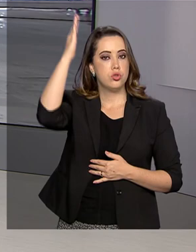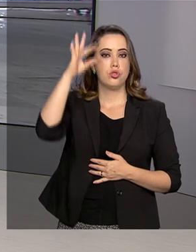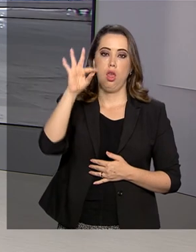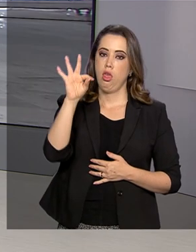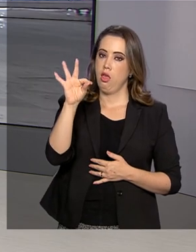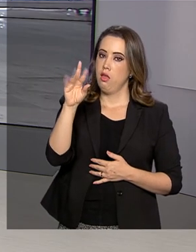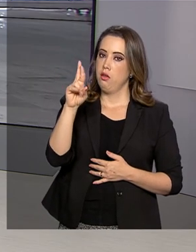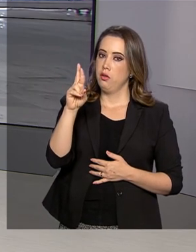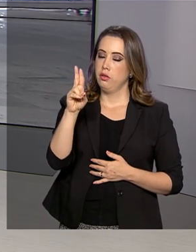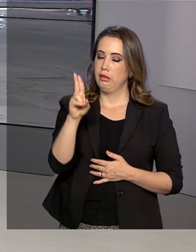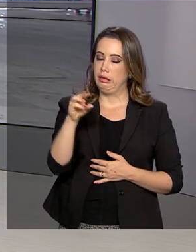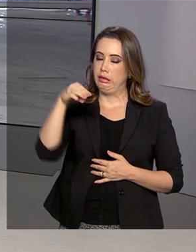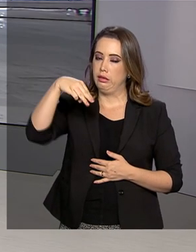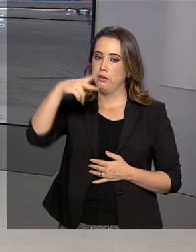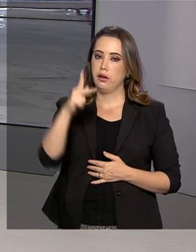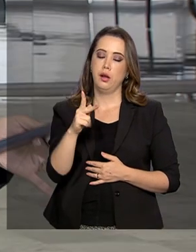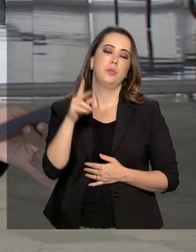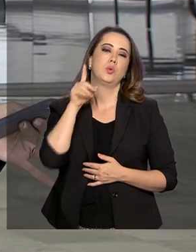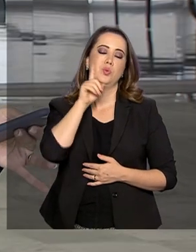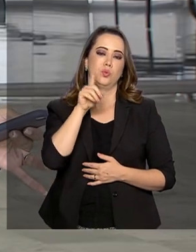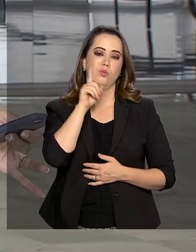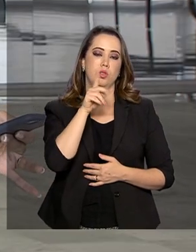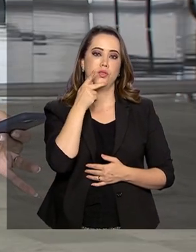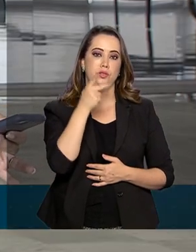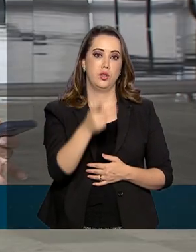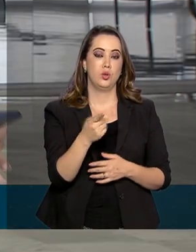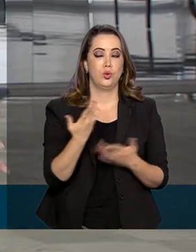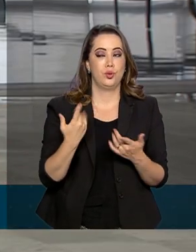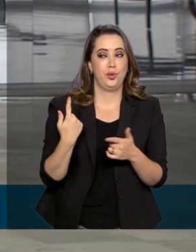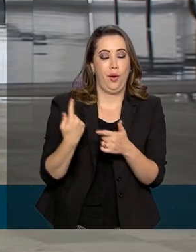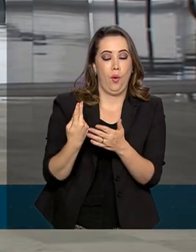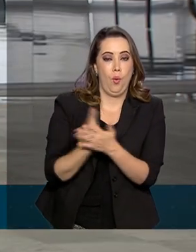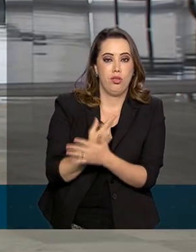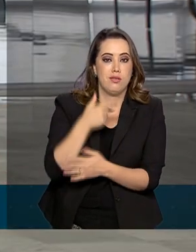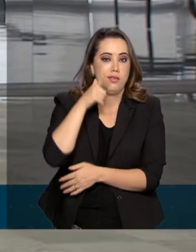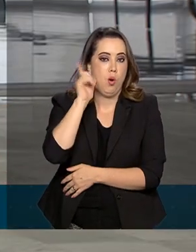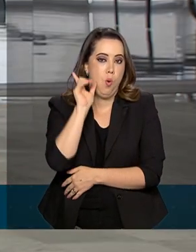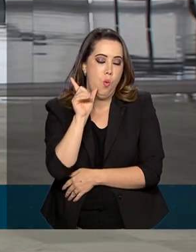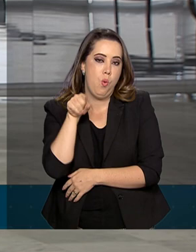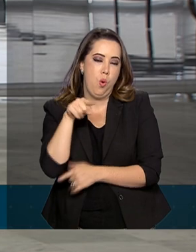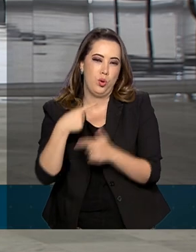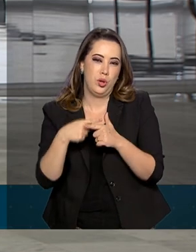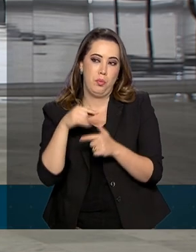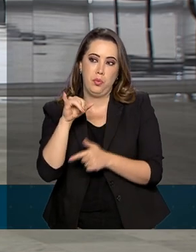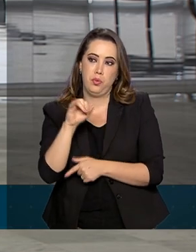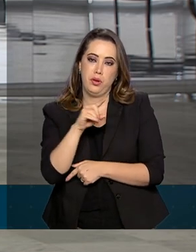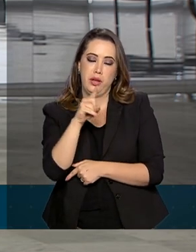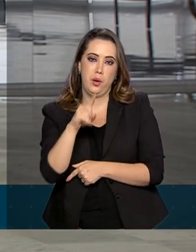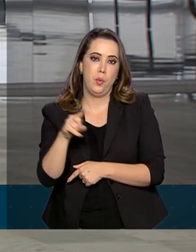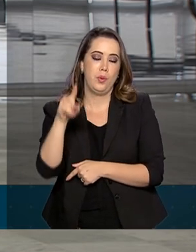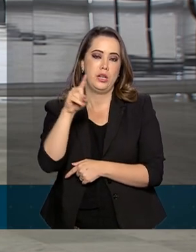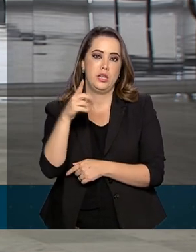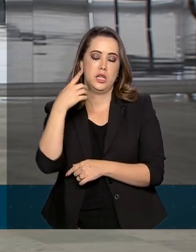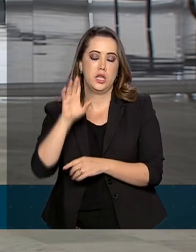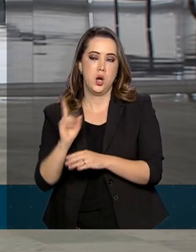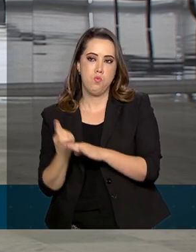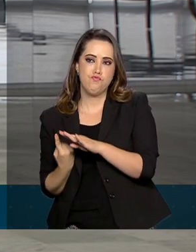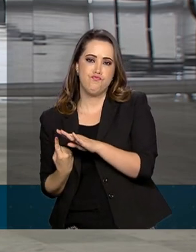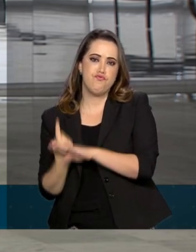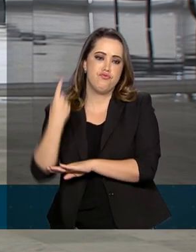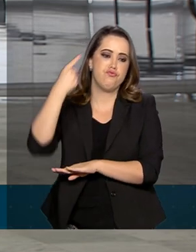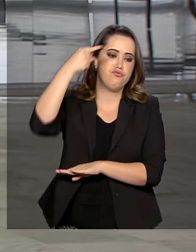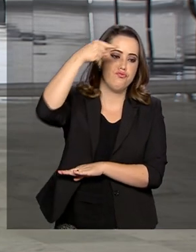que sobre um ataque feito ontem do Irã contra bases norte-americanas que ficam no Iraque, nenhum militar norte-americano morreu,